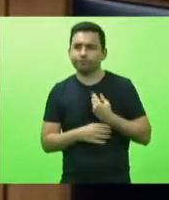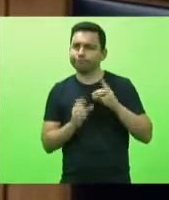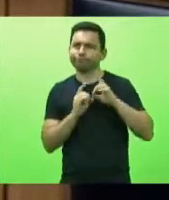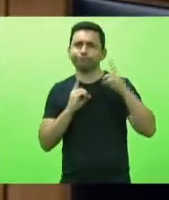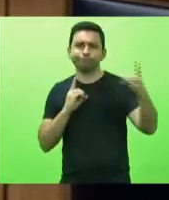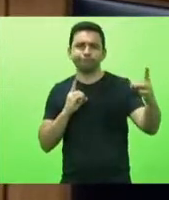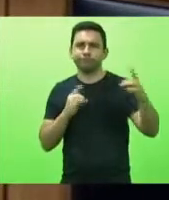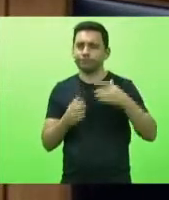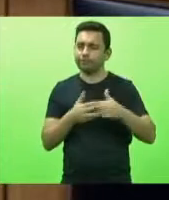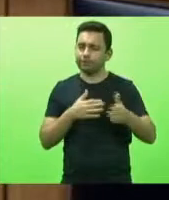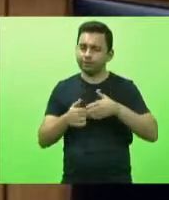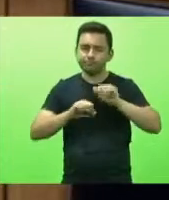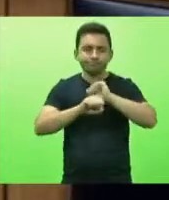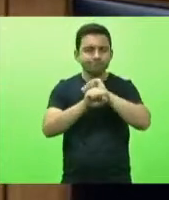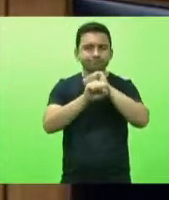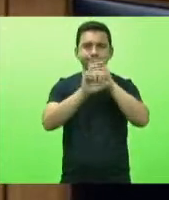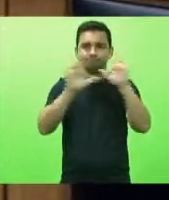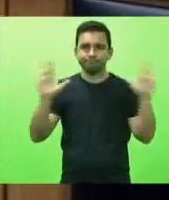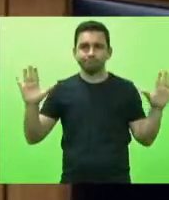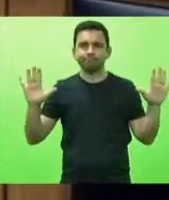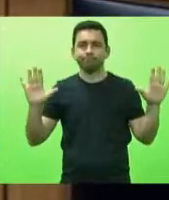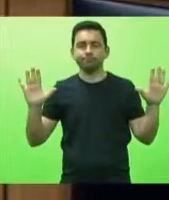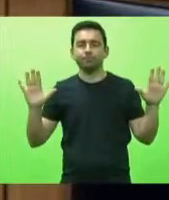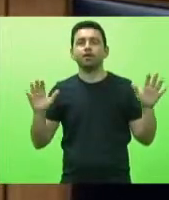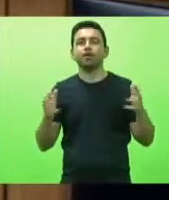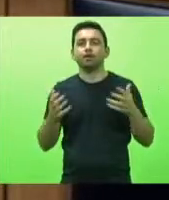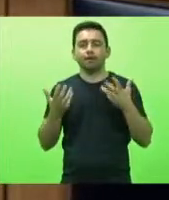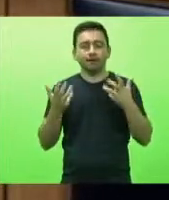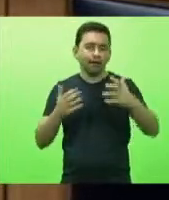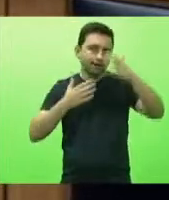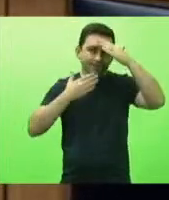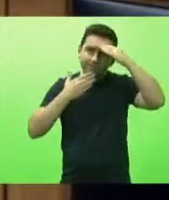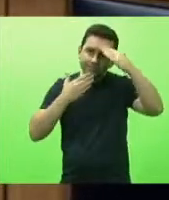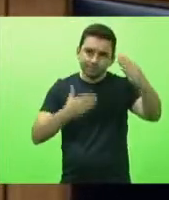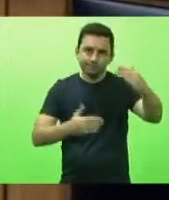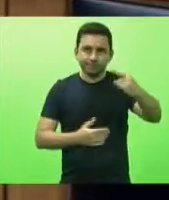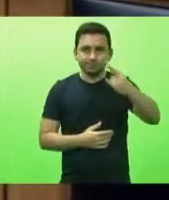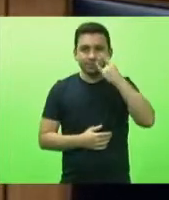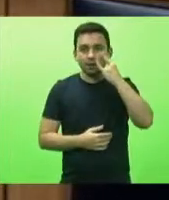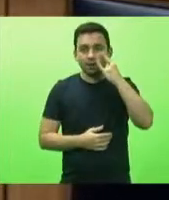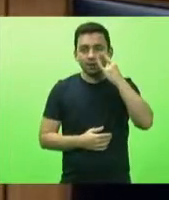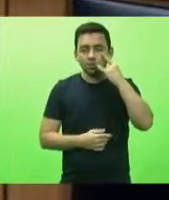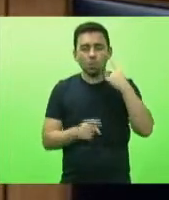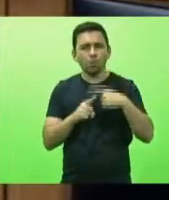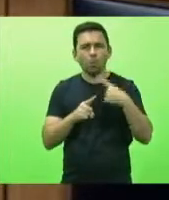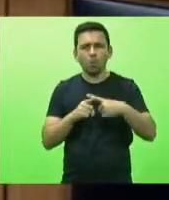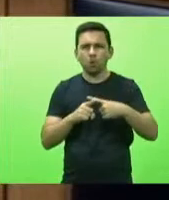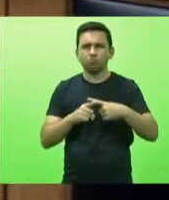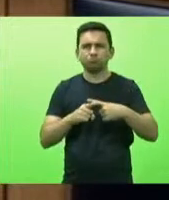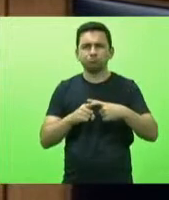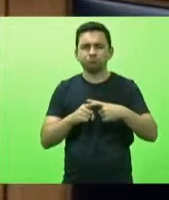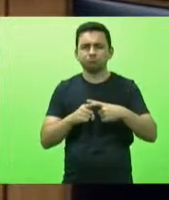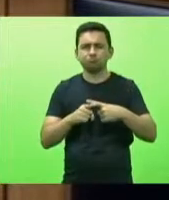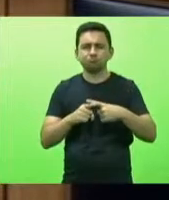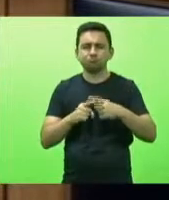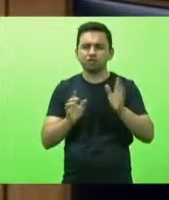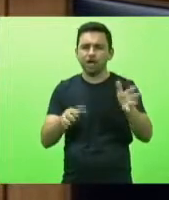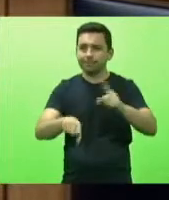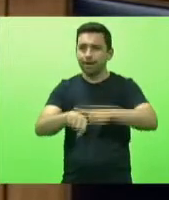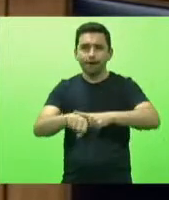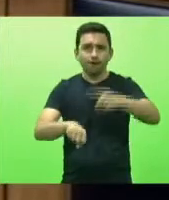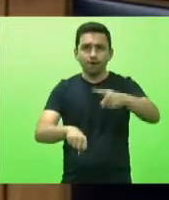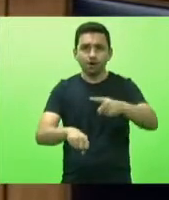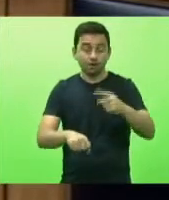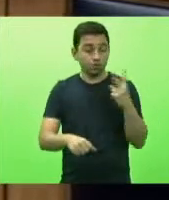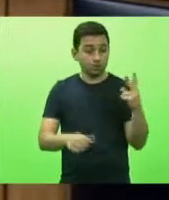fazer esses esclarecimentos agradeço mais uma vez o deputado Mauro de Nadal por ter cedido deferido já de imediato das duas às quatro